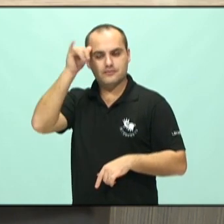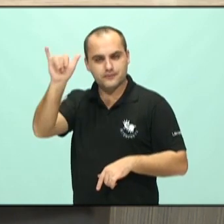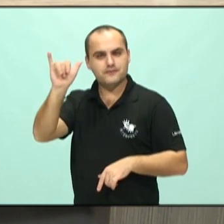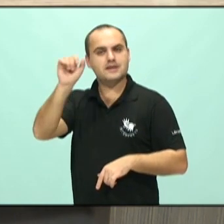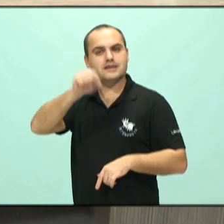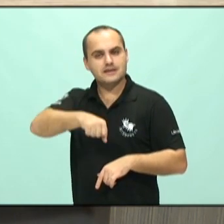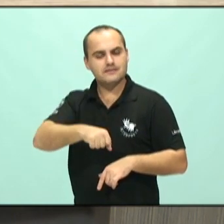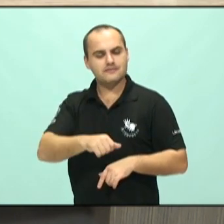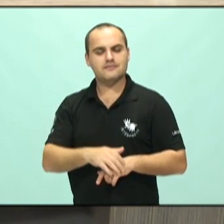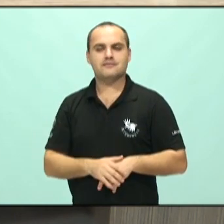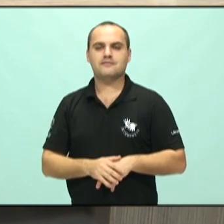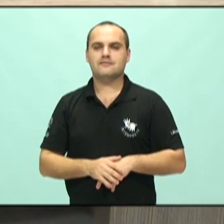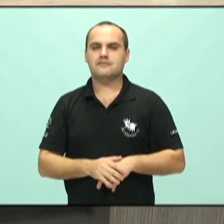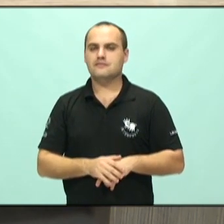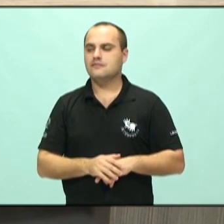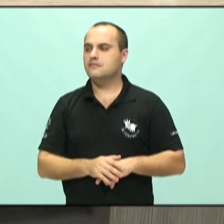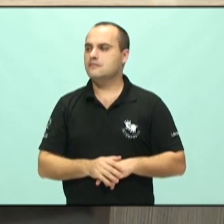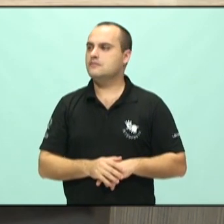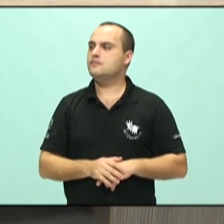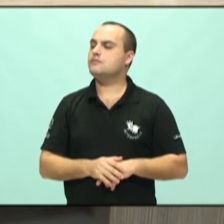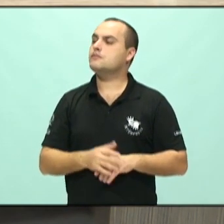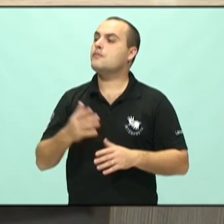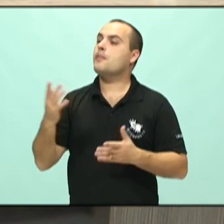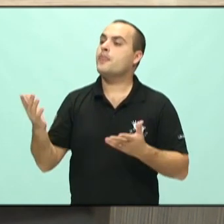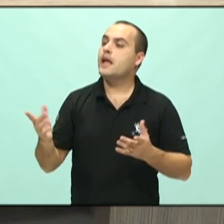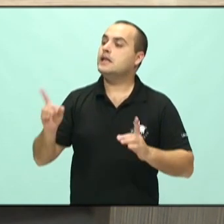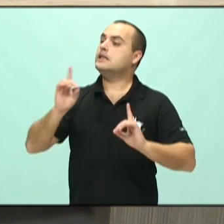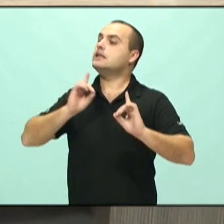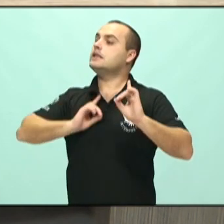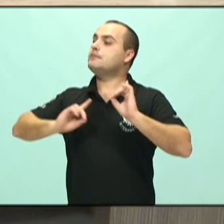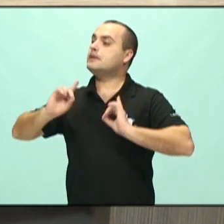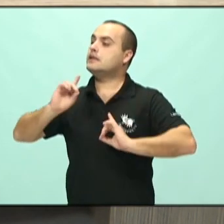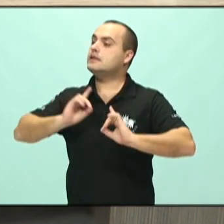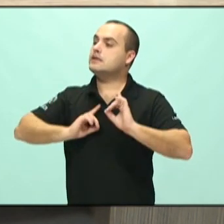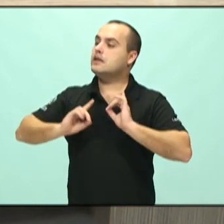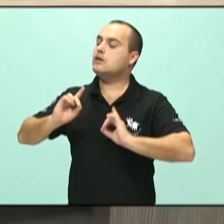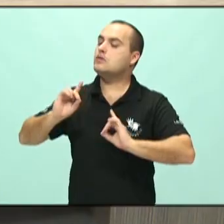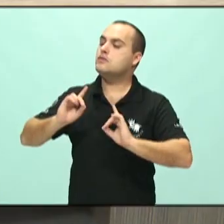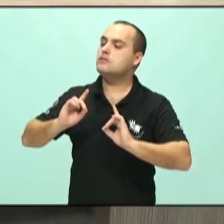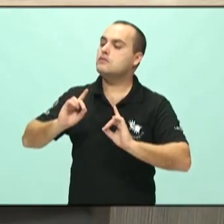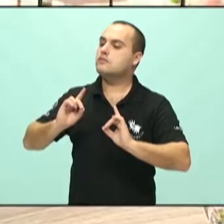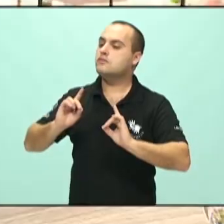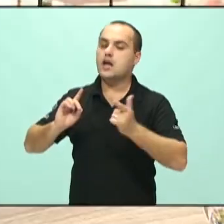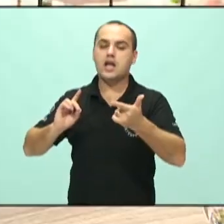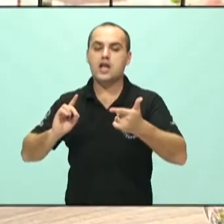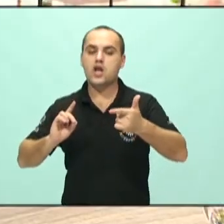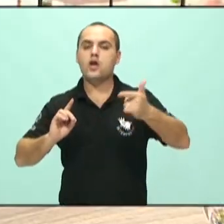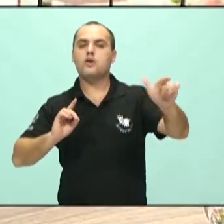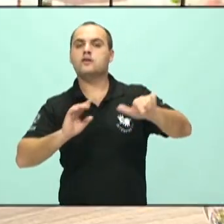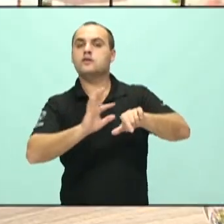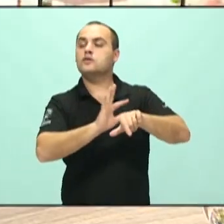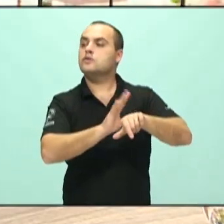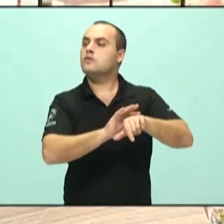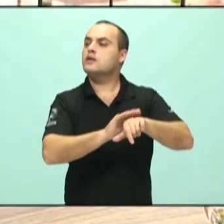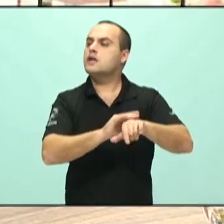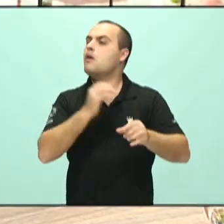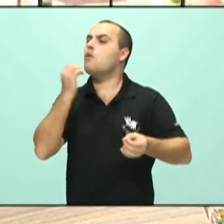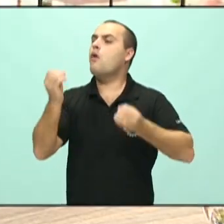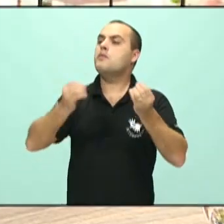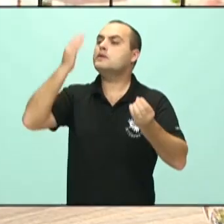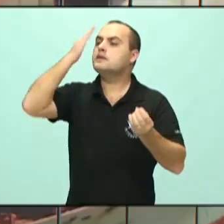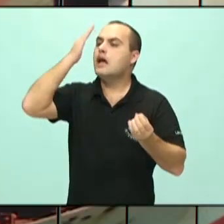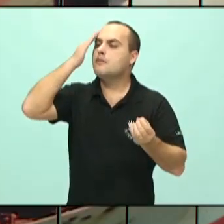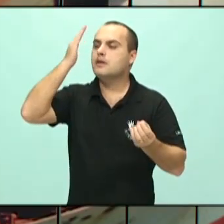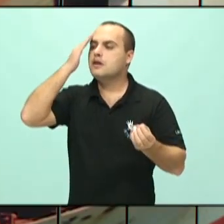Como é percebida a diferença entre a depressão e os outros quadros patológicos? Não os pré-depressivos, mas outros quadros